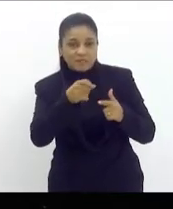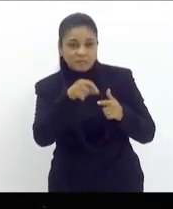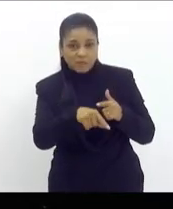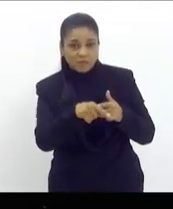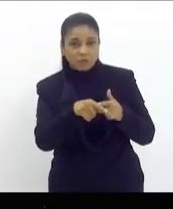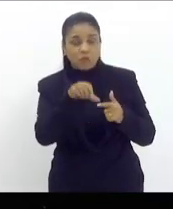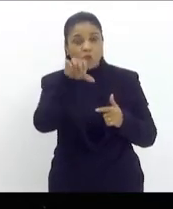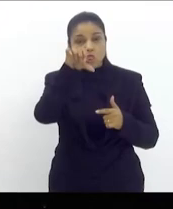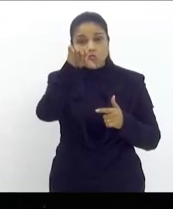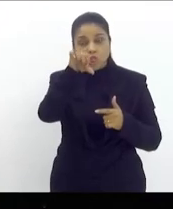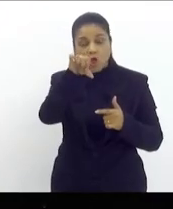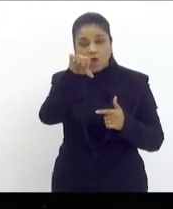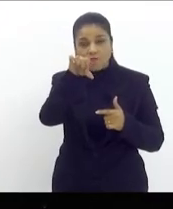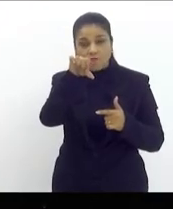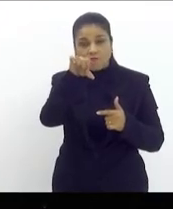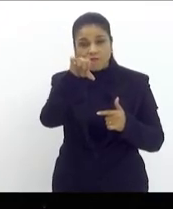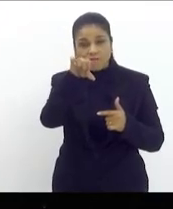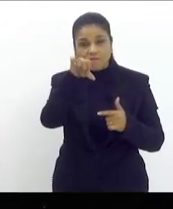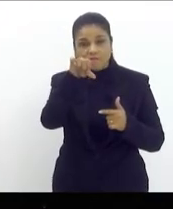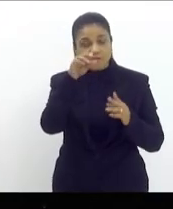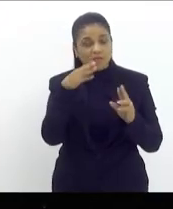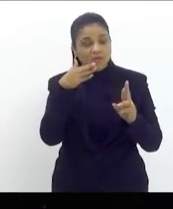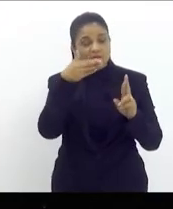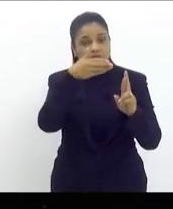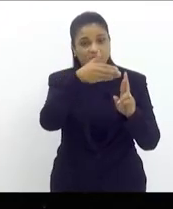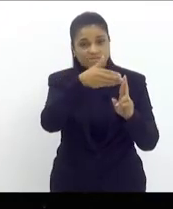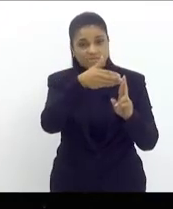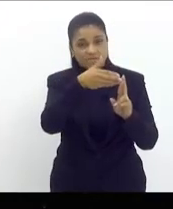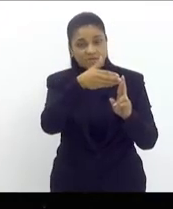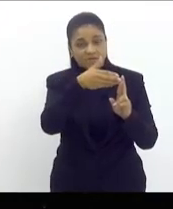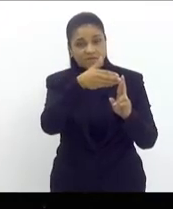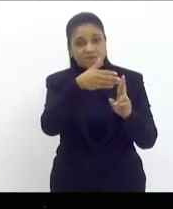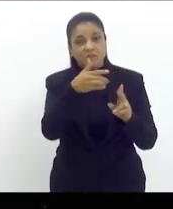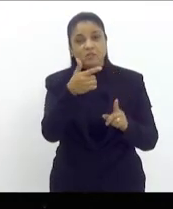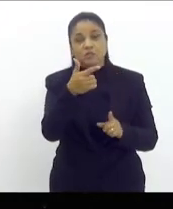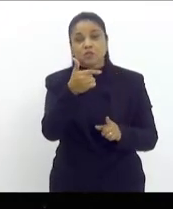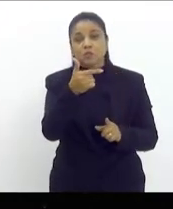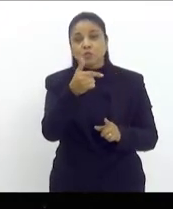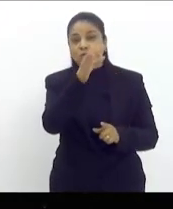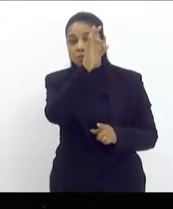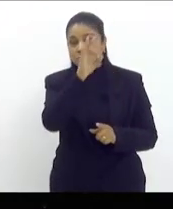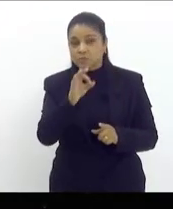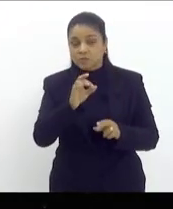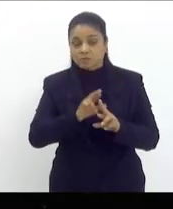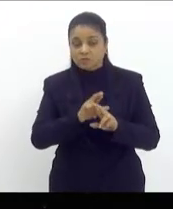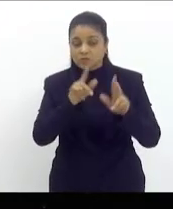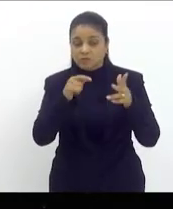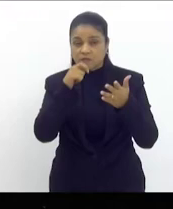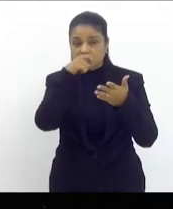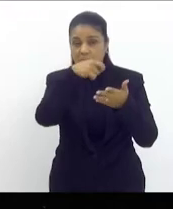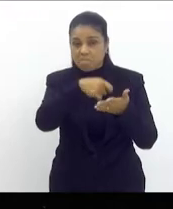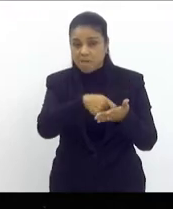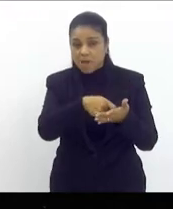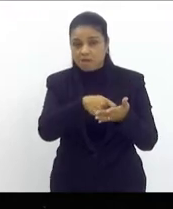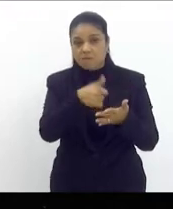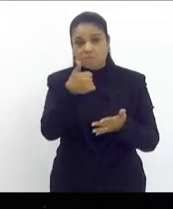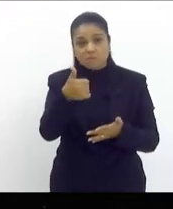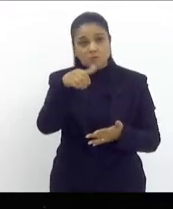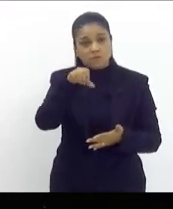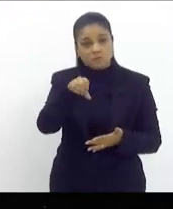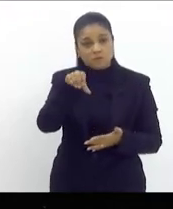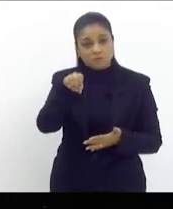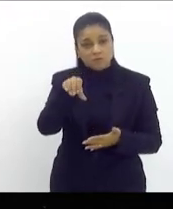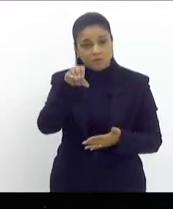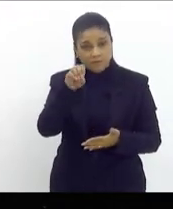nove referências que guardam entre si uma diferença de 12% a ser paga a partir de 1990